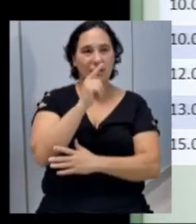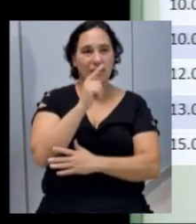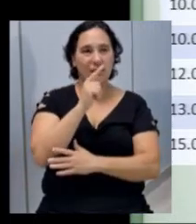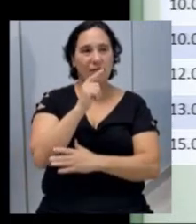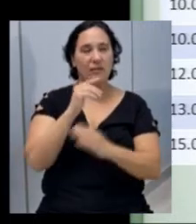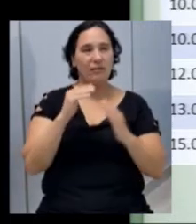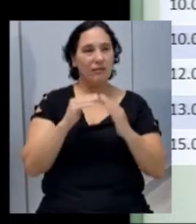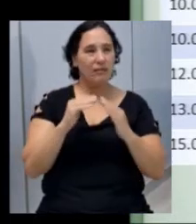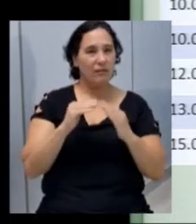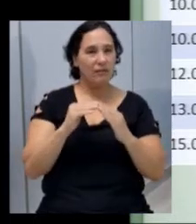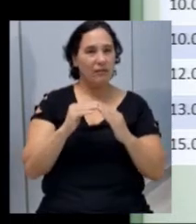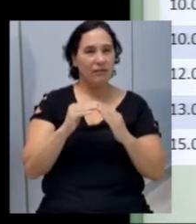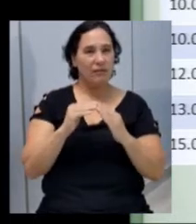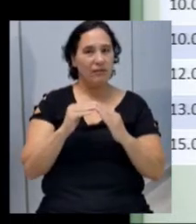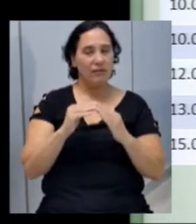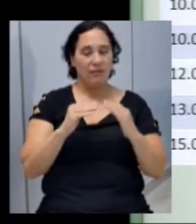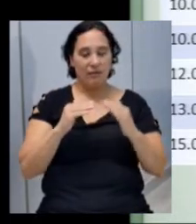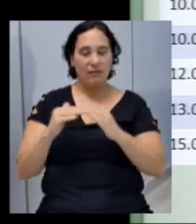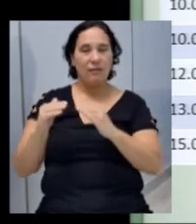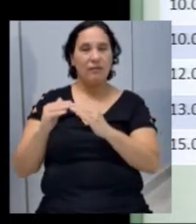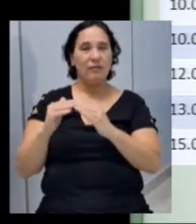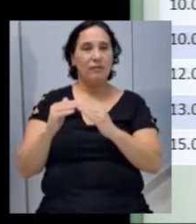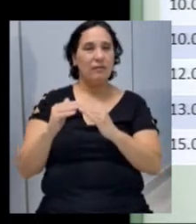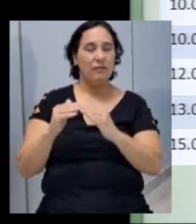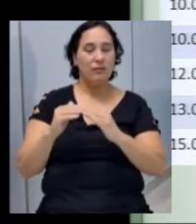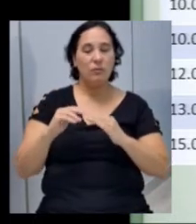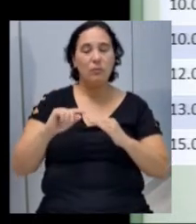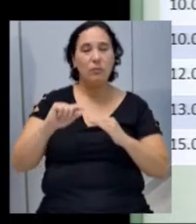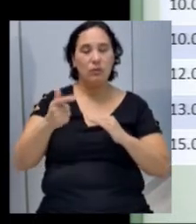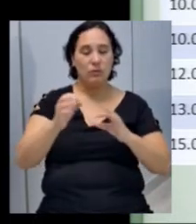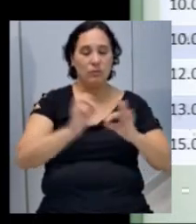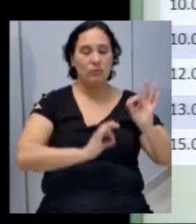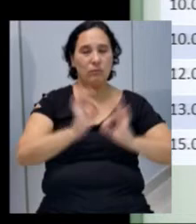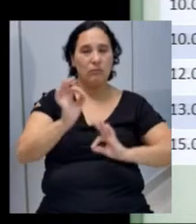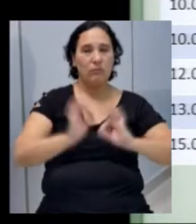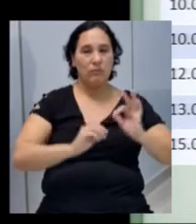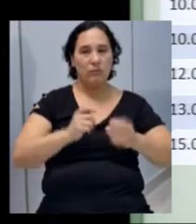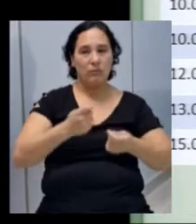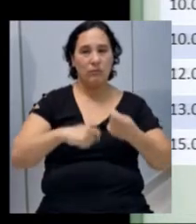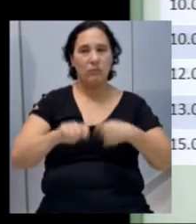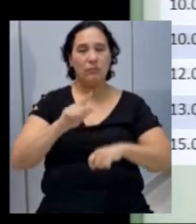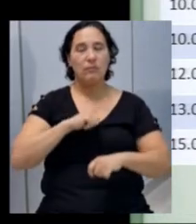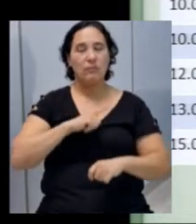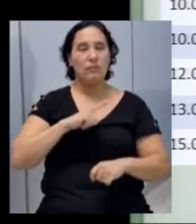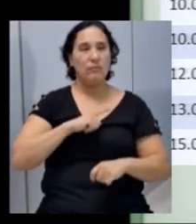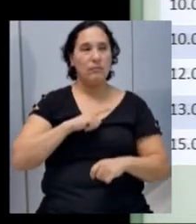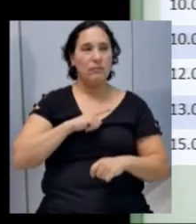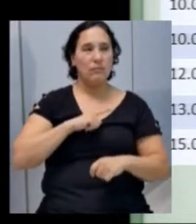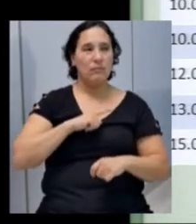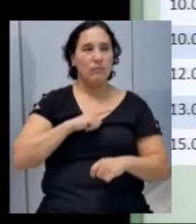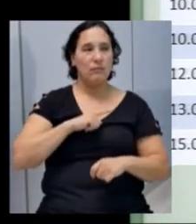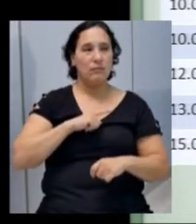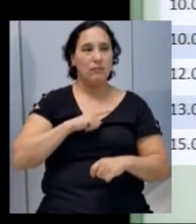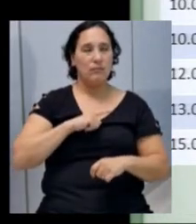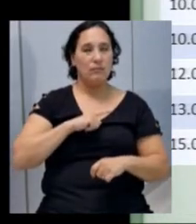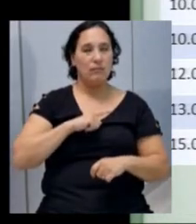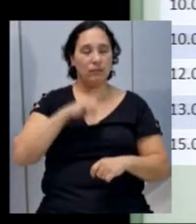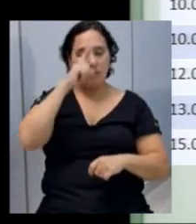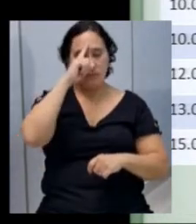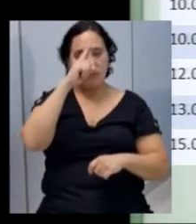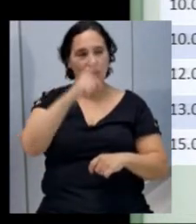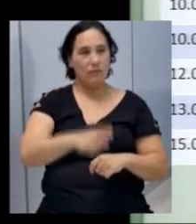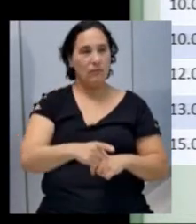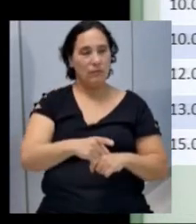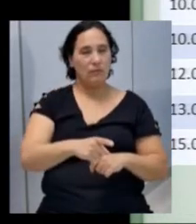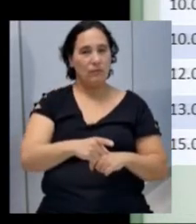potável, desenvolvimento educacional, e todos os demais programas que a administração possui, denominados para que fique